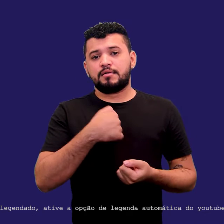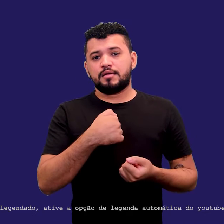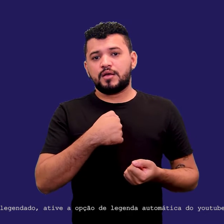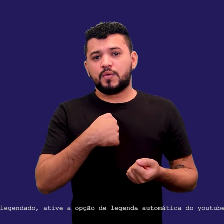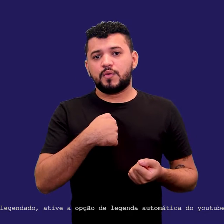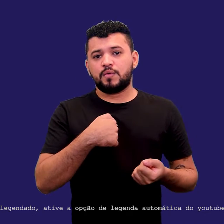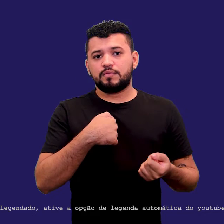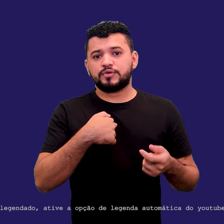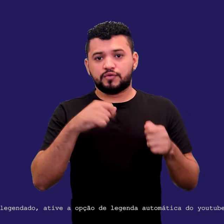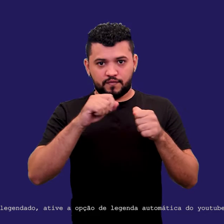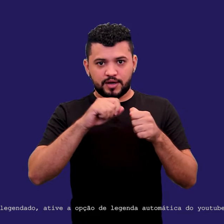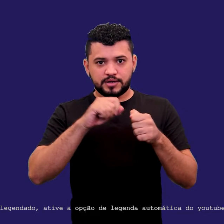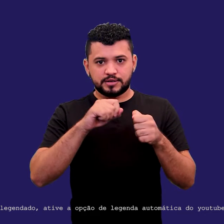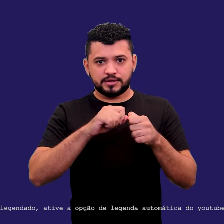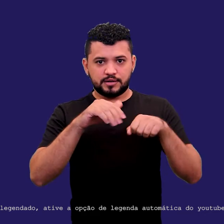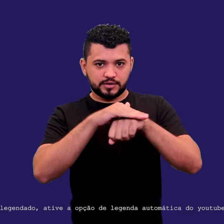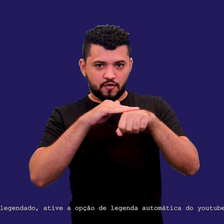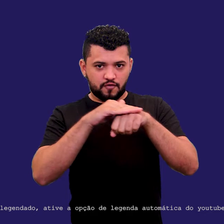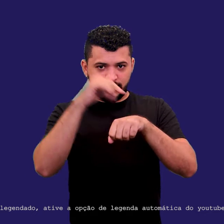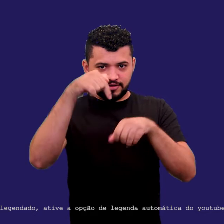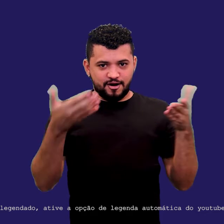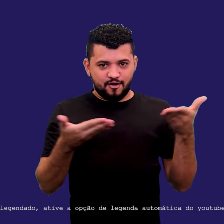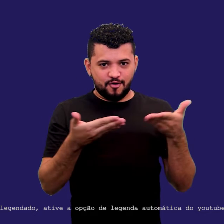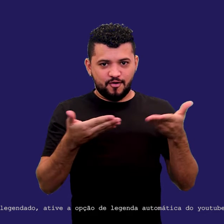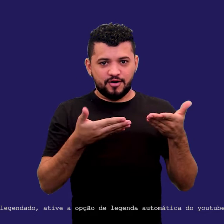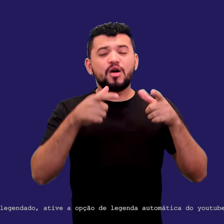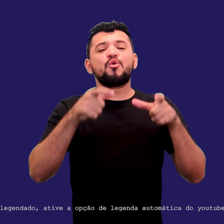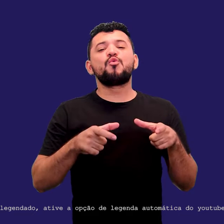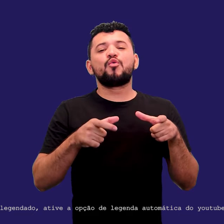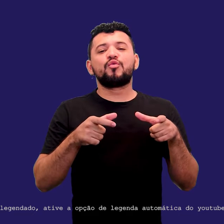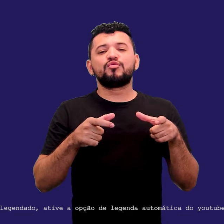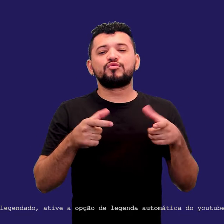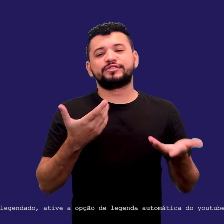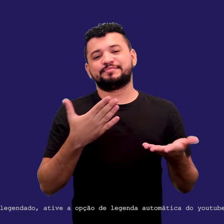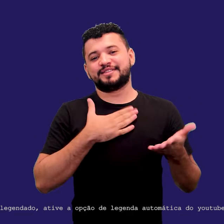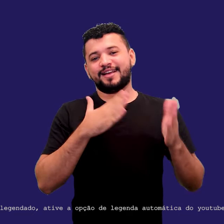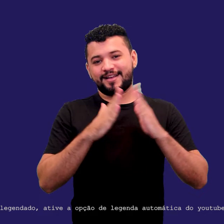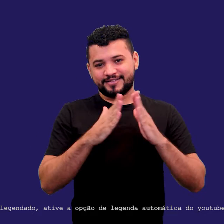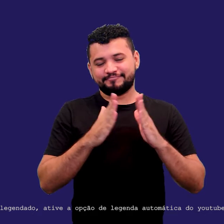Inclusive, eu estou gravando este podcast com você, Natália, em home office.